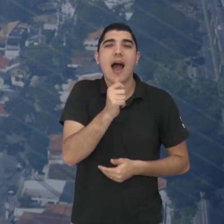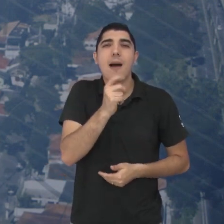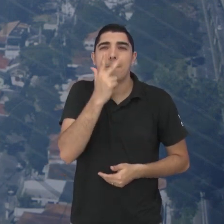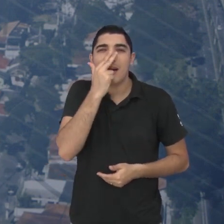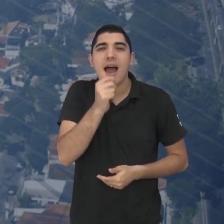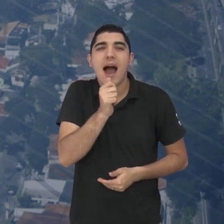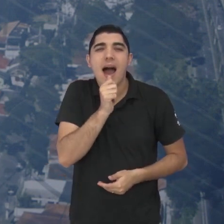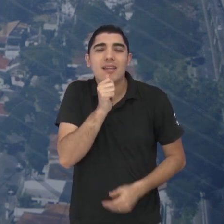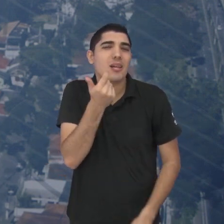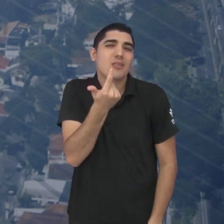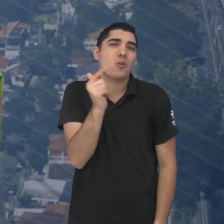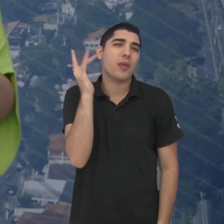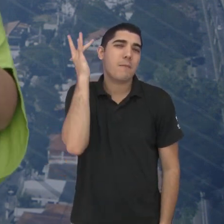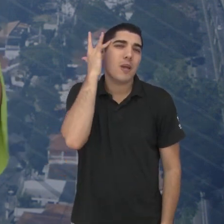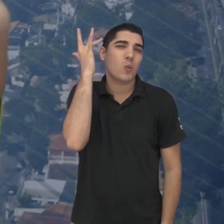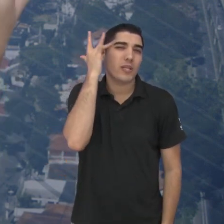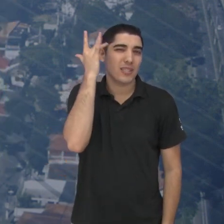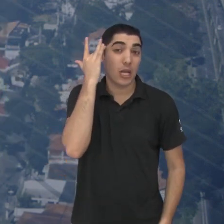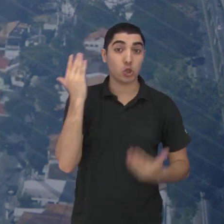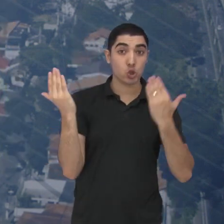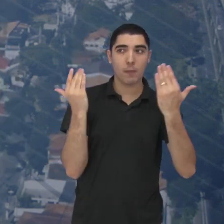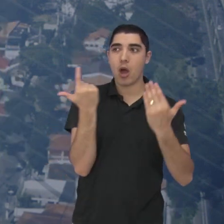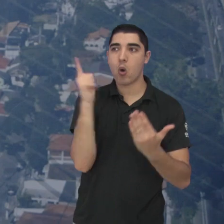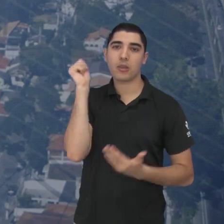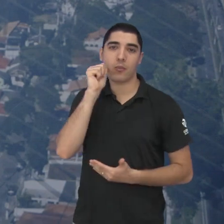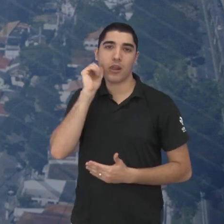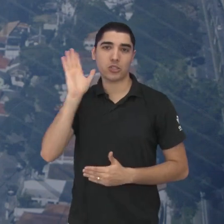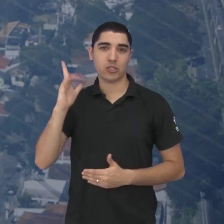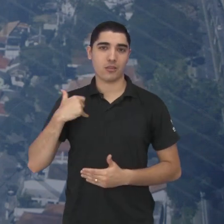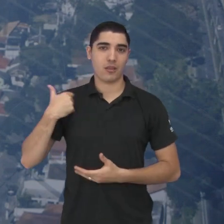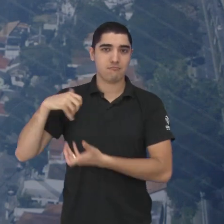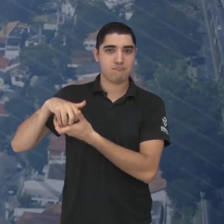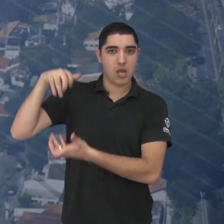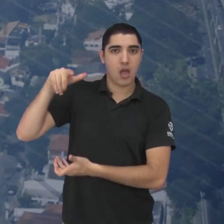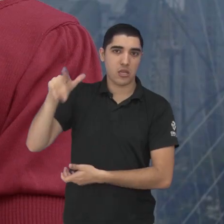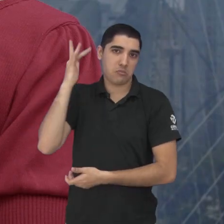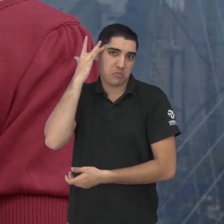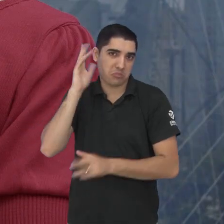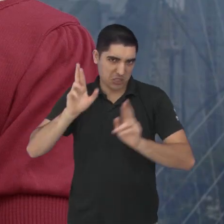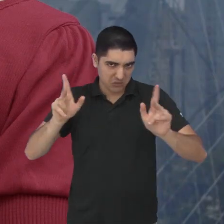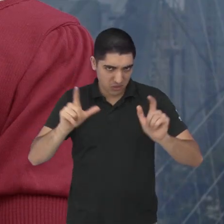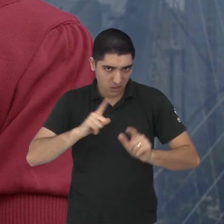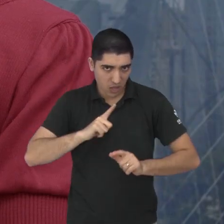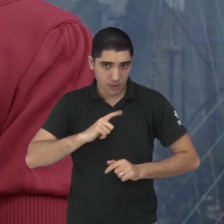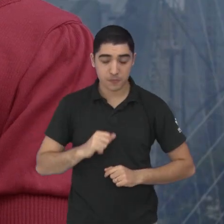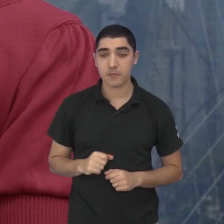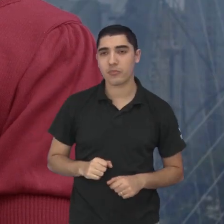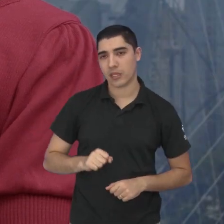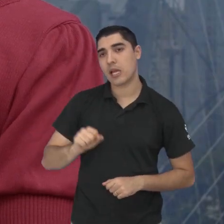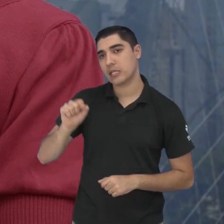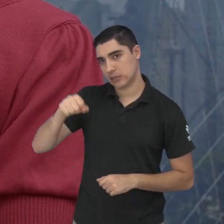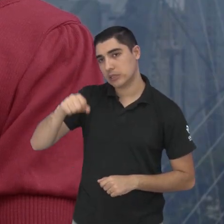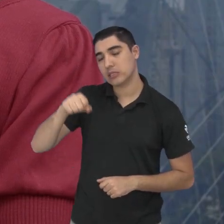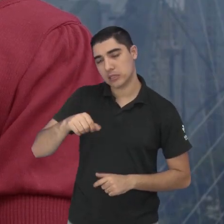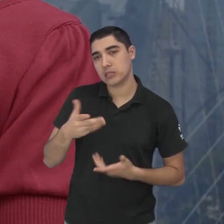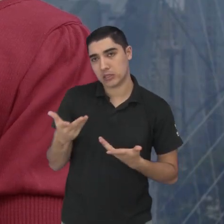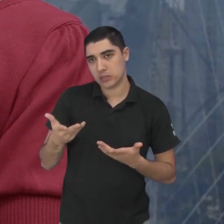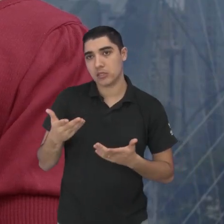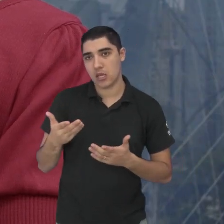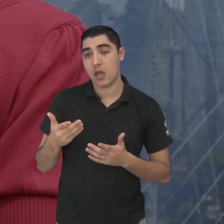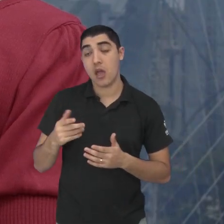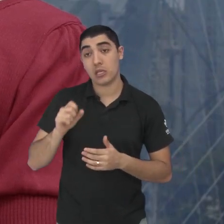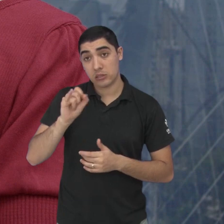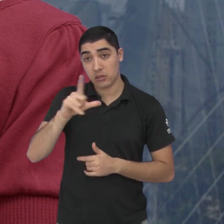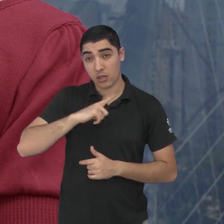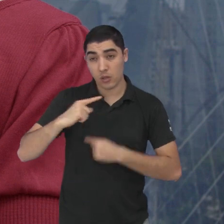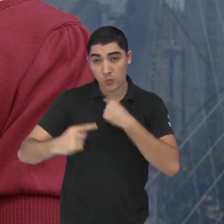conseguir lidar com uma criança e mais velha pode ser diferente com certeza acho que é por aí sim se você